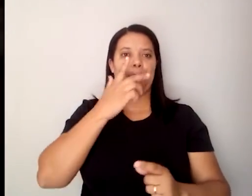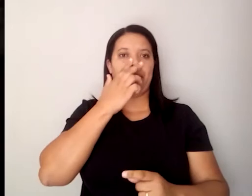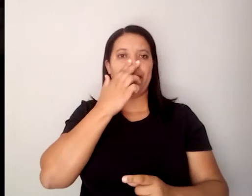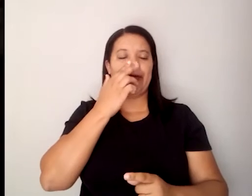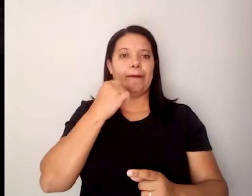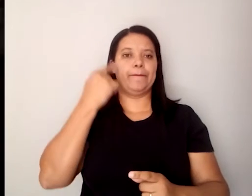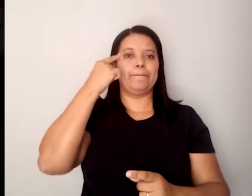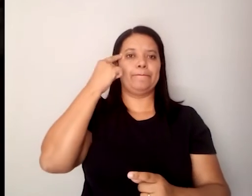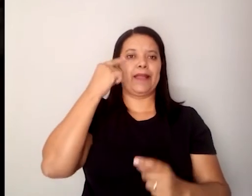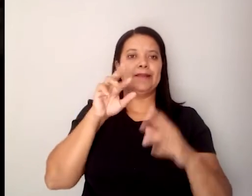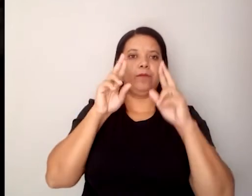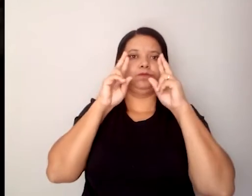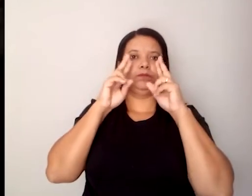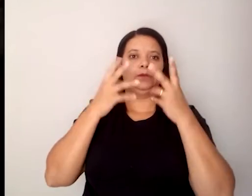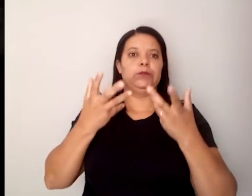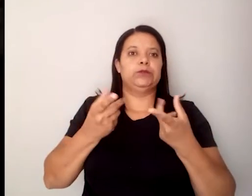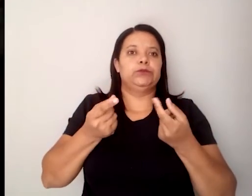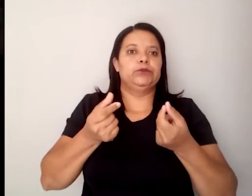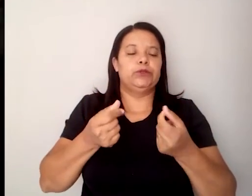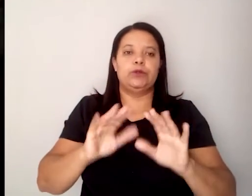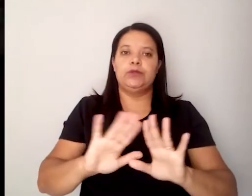propriedade privada,